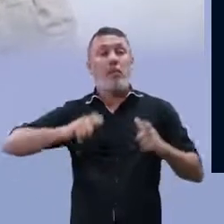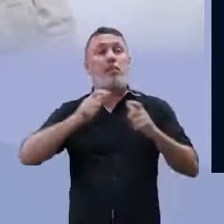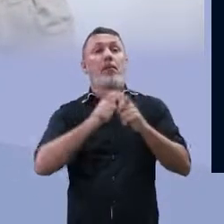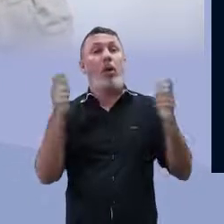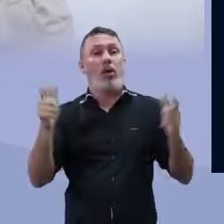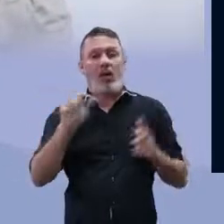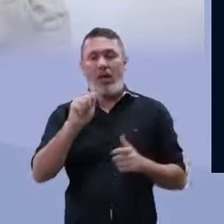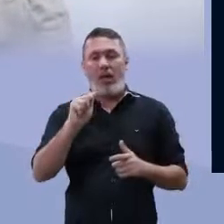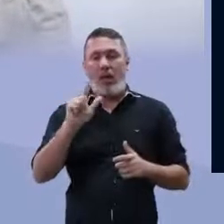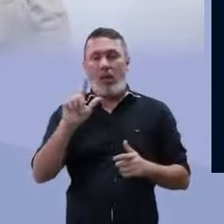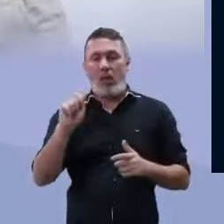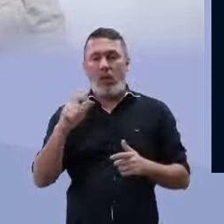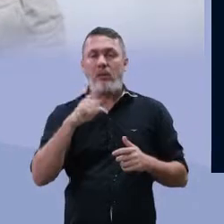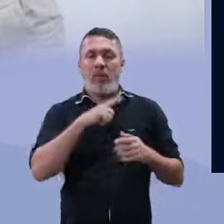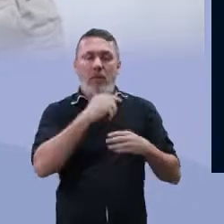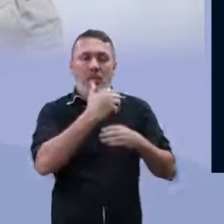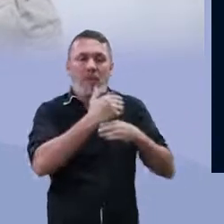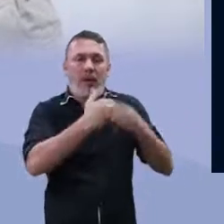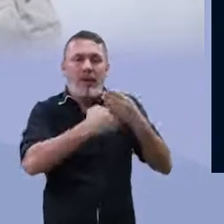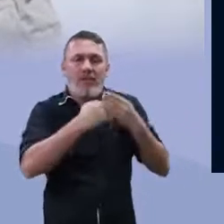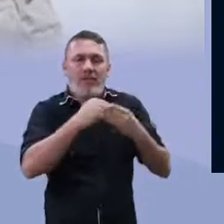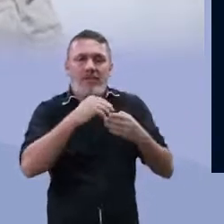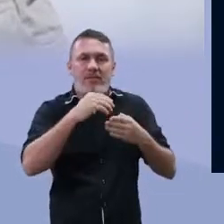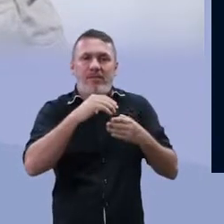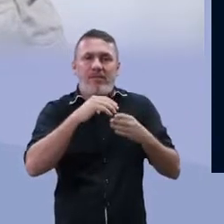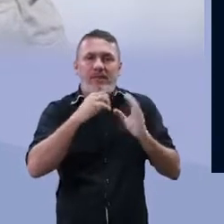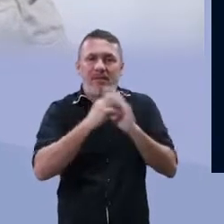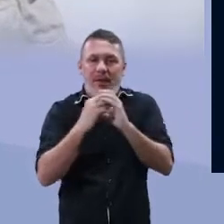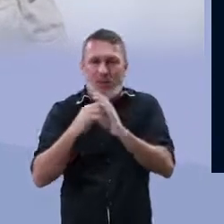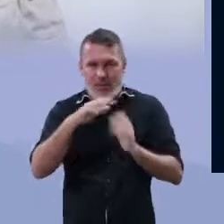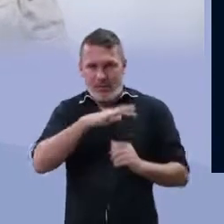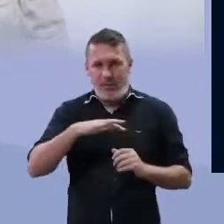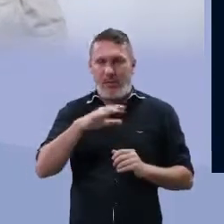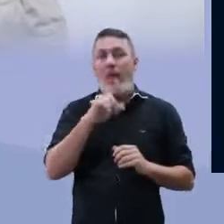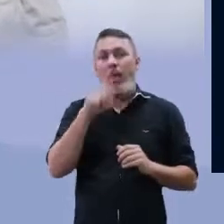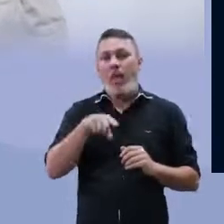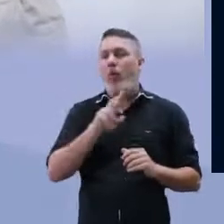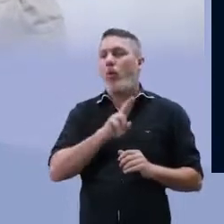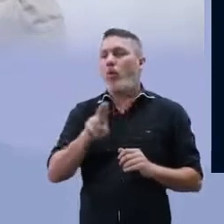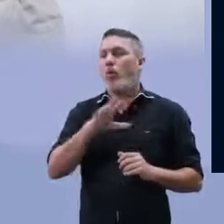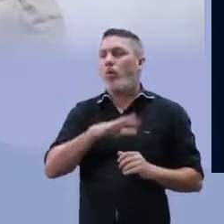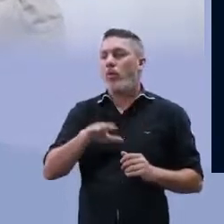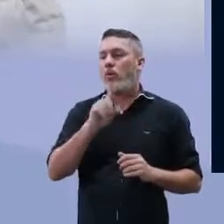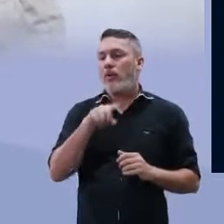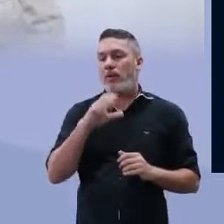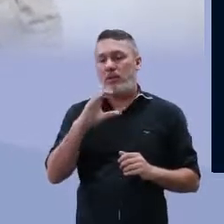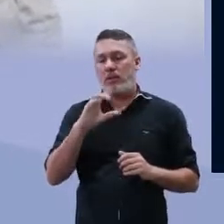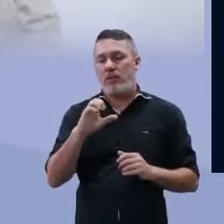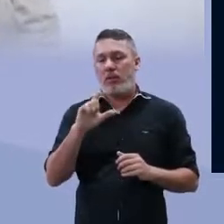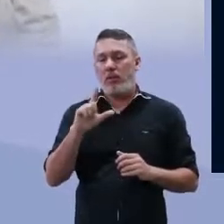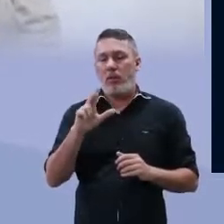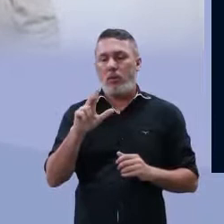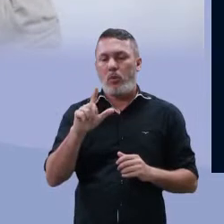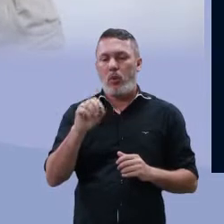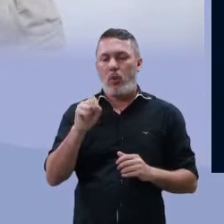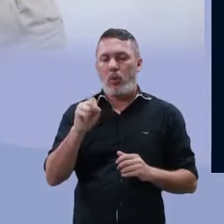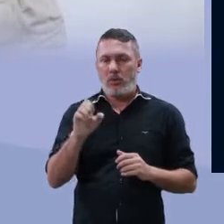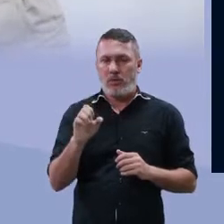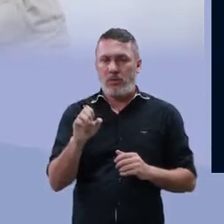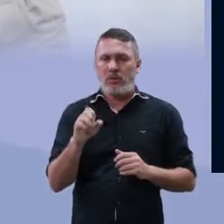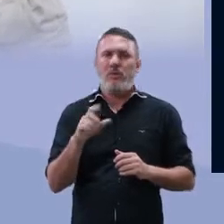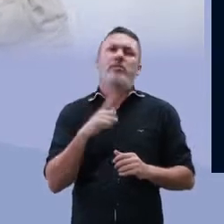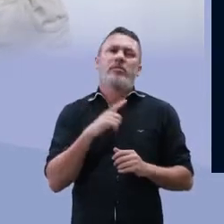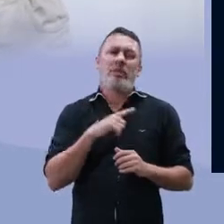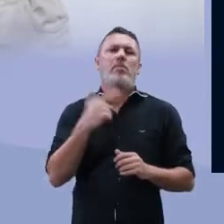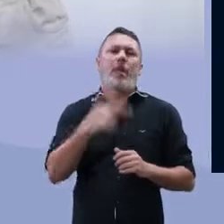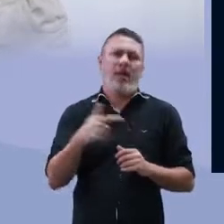etc. A maioria vai apresentar a parede celular de celulose. Só que além da celulose, vão ter um